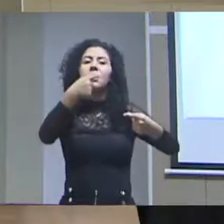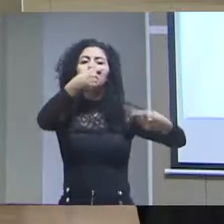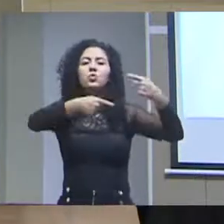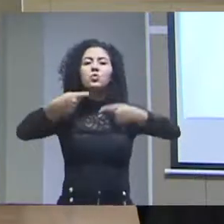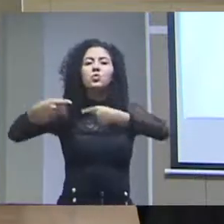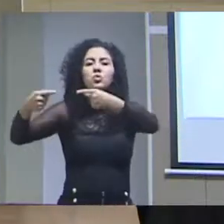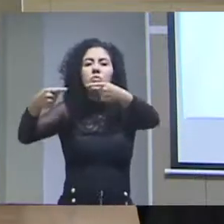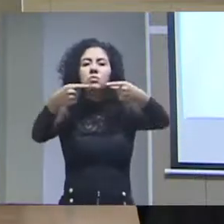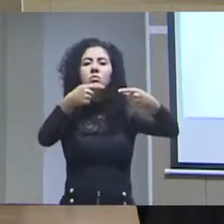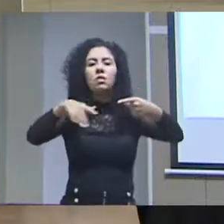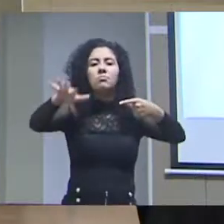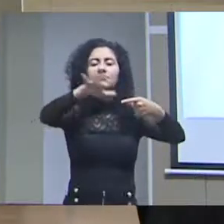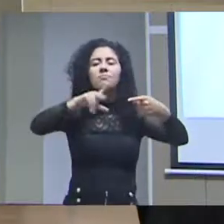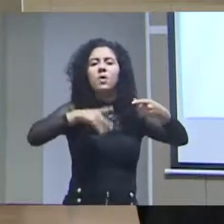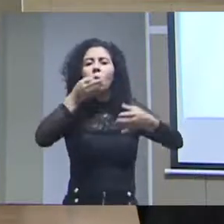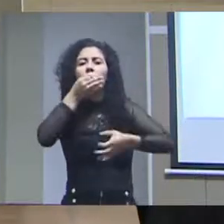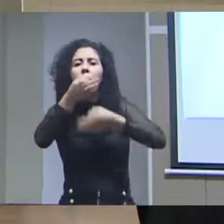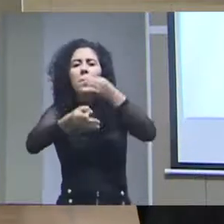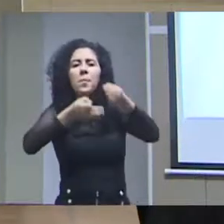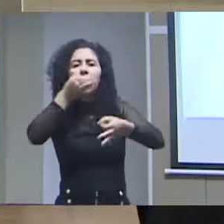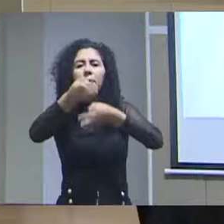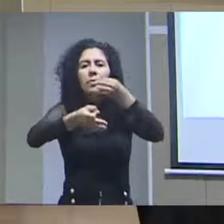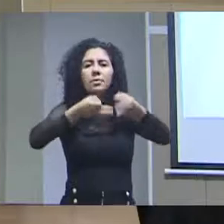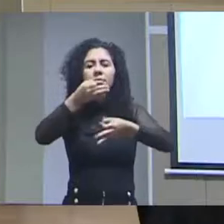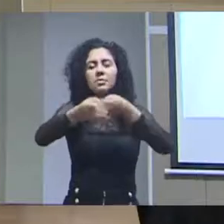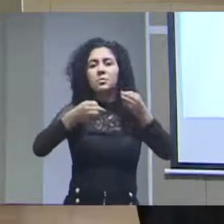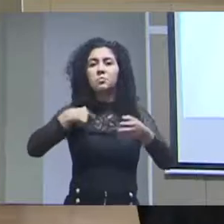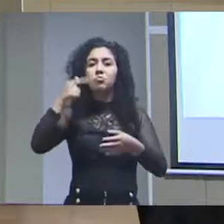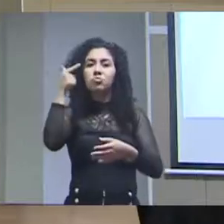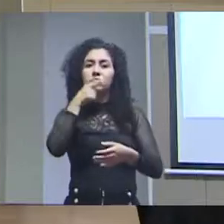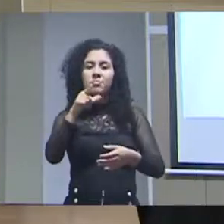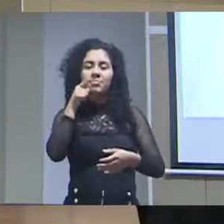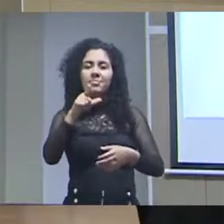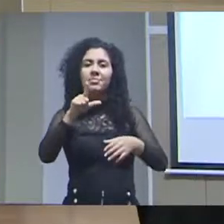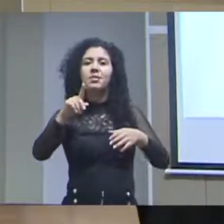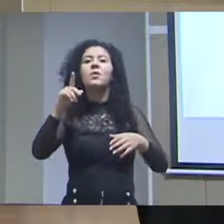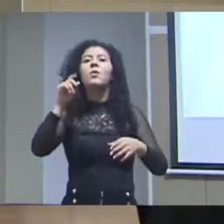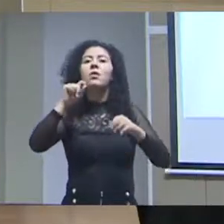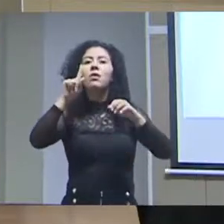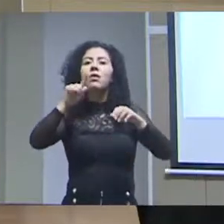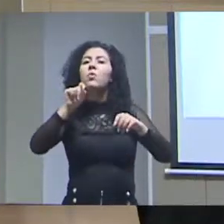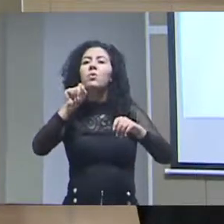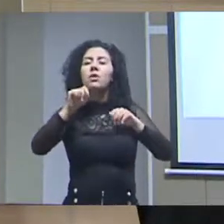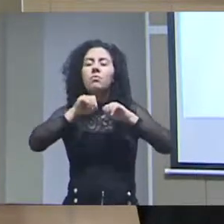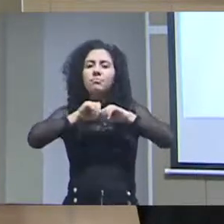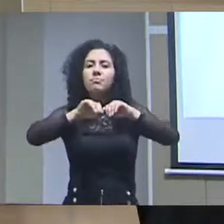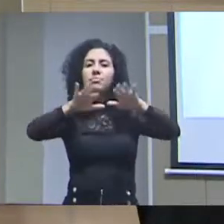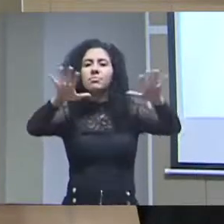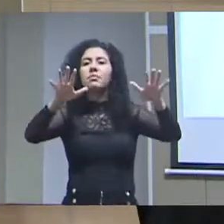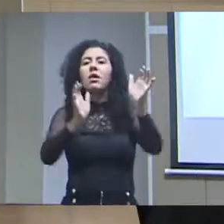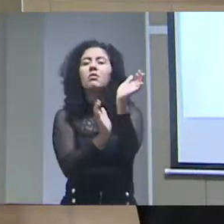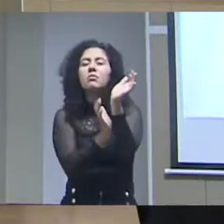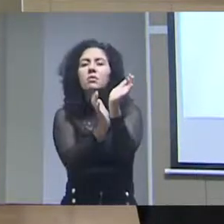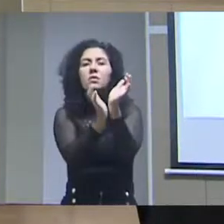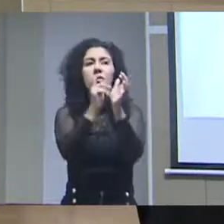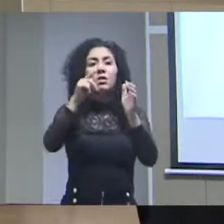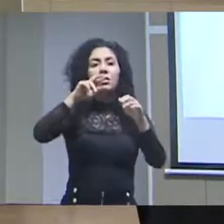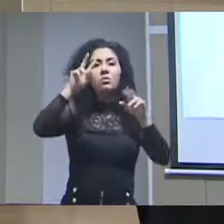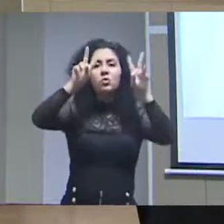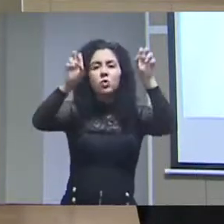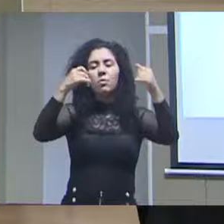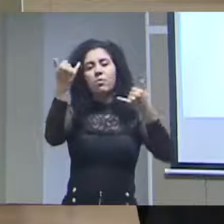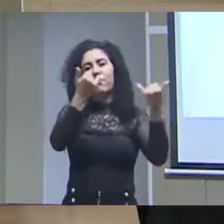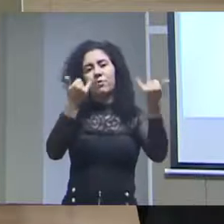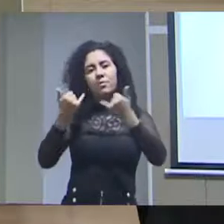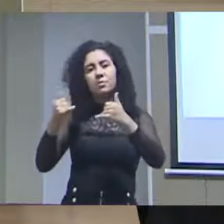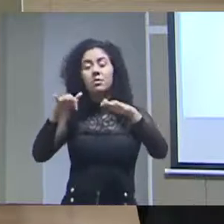no entorno dessas visões publicadas para que isso gere uma democratização de fato dos